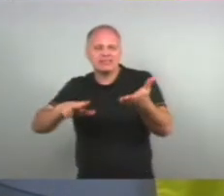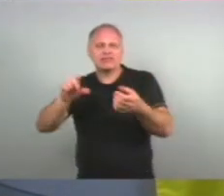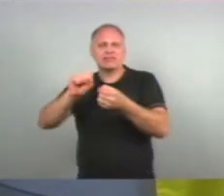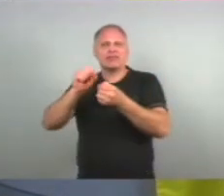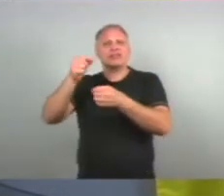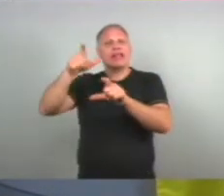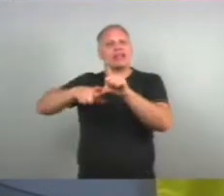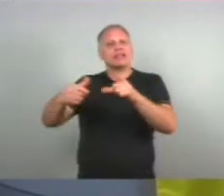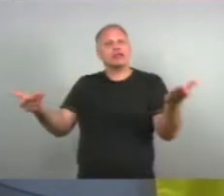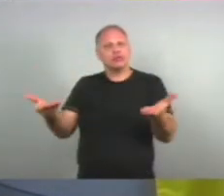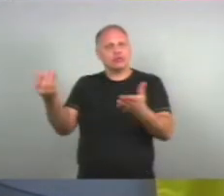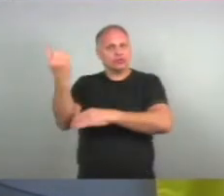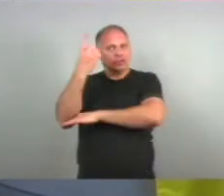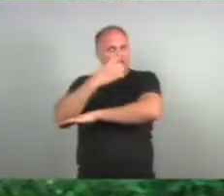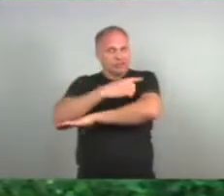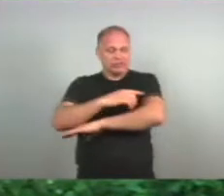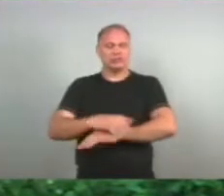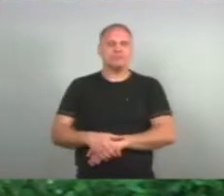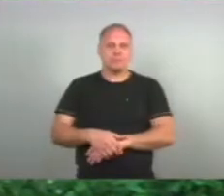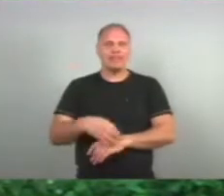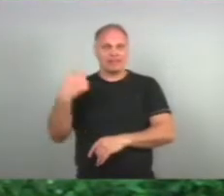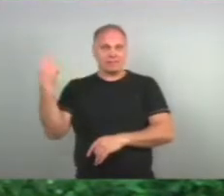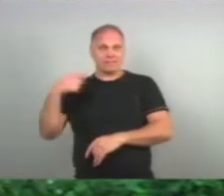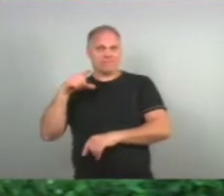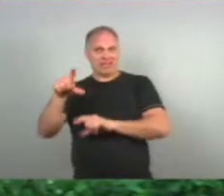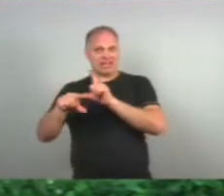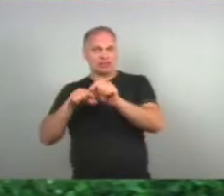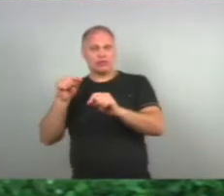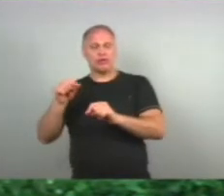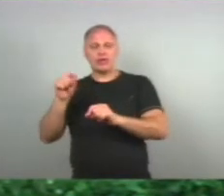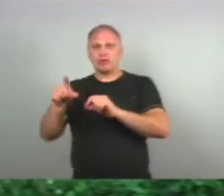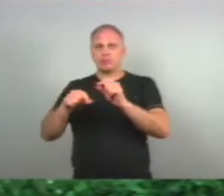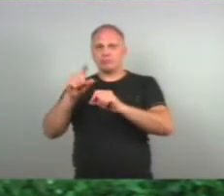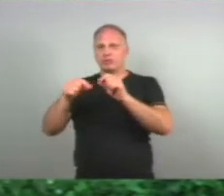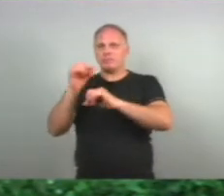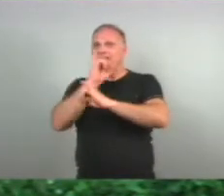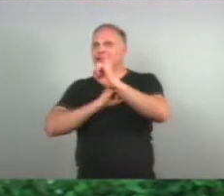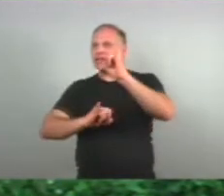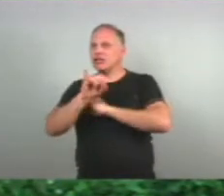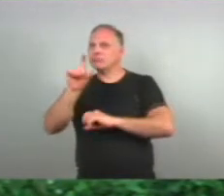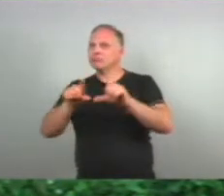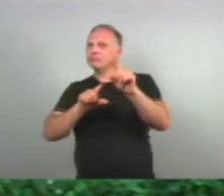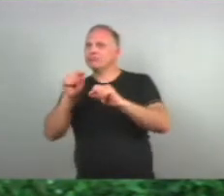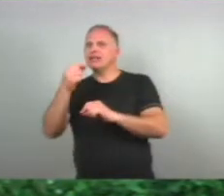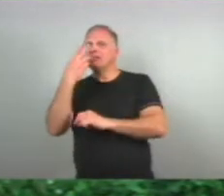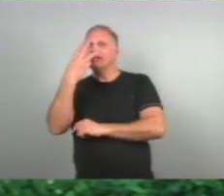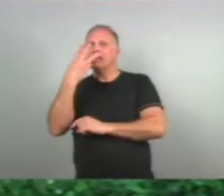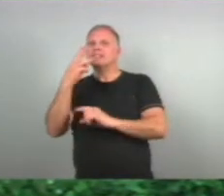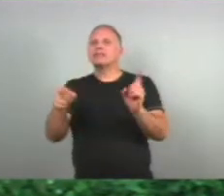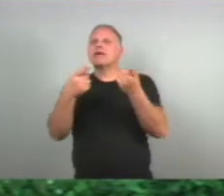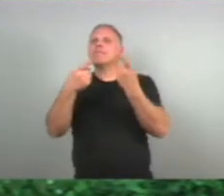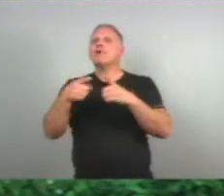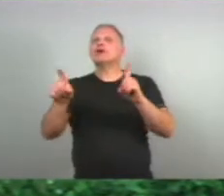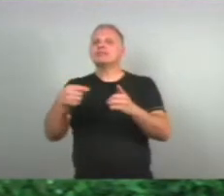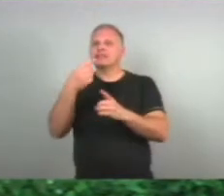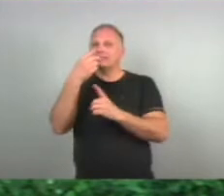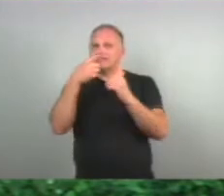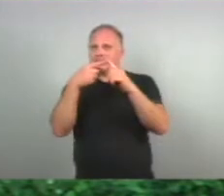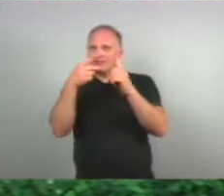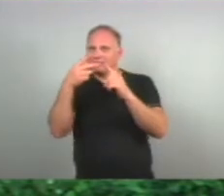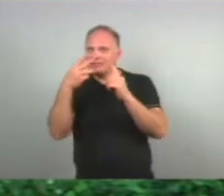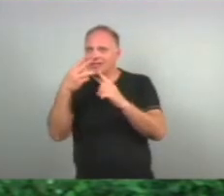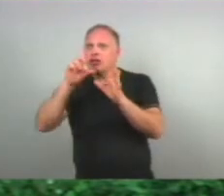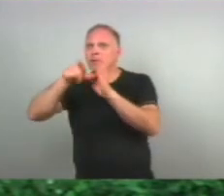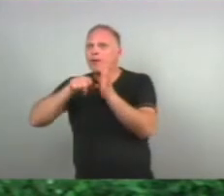atuais Bom Eu escolhi Aleatoriamente Pela internet Três letras de músicas Que eu analisei